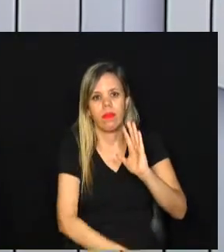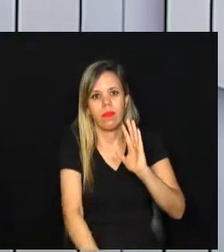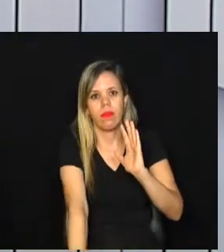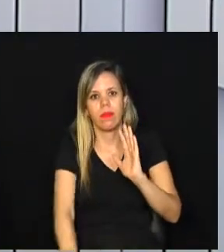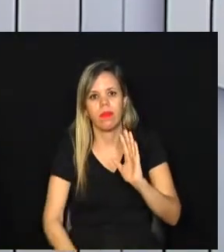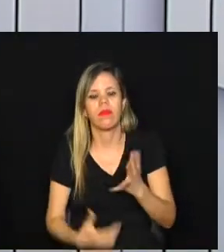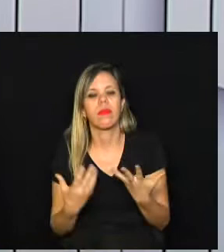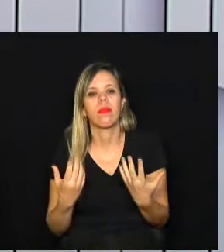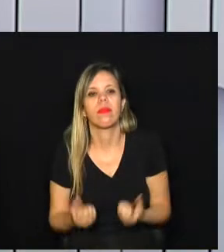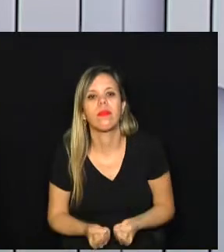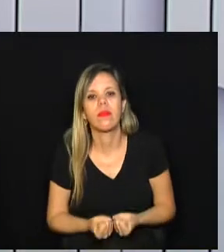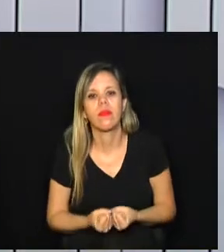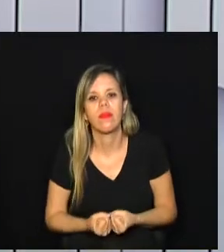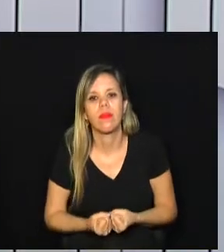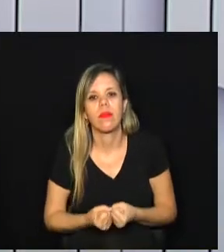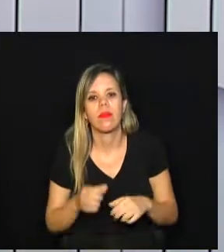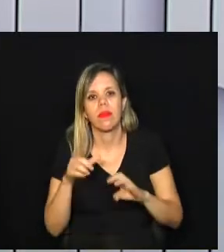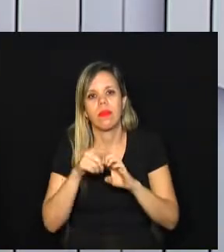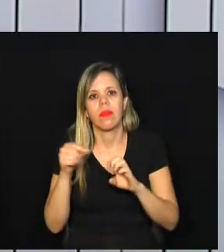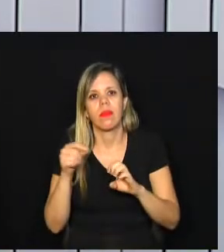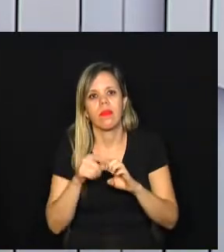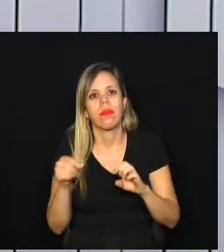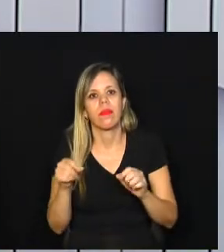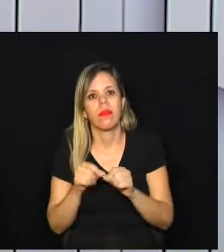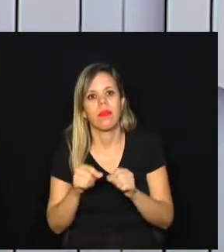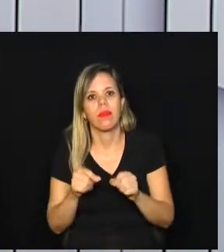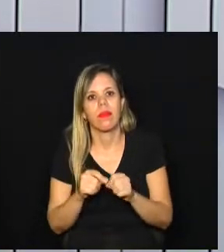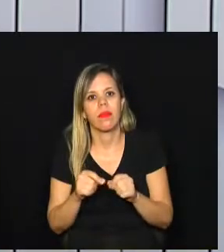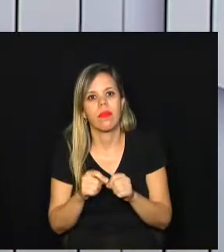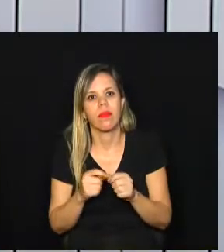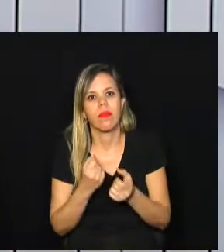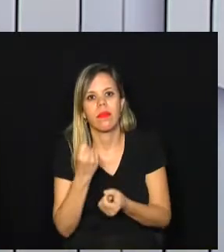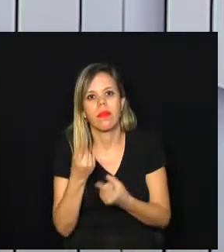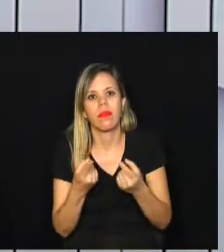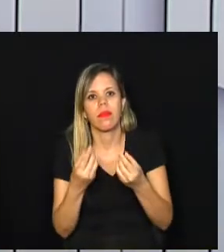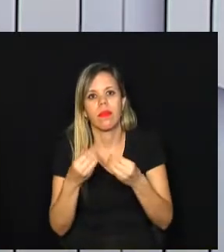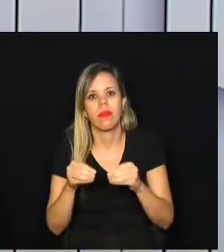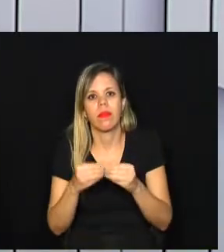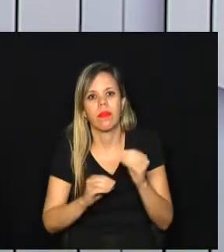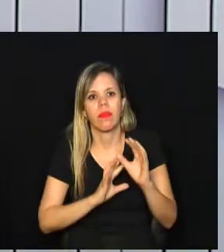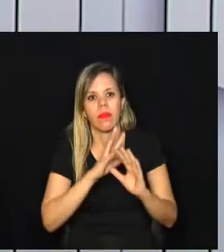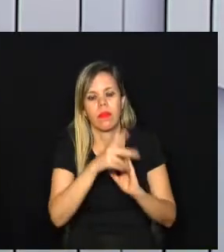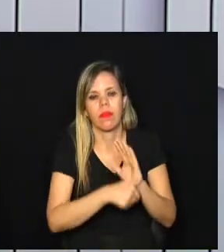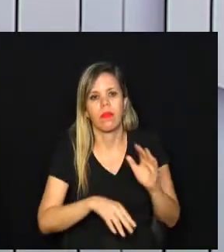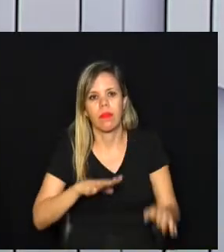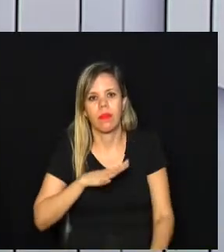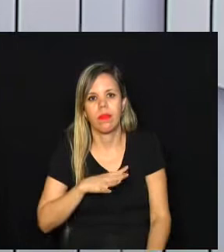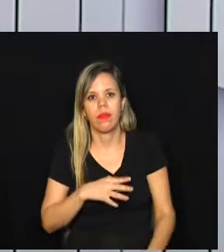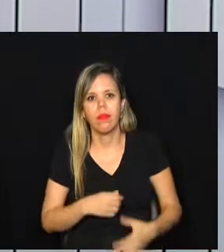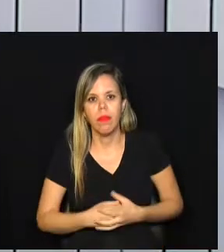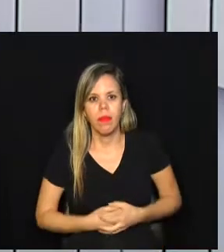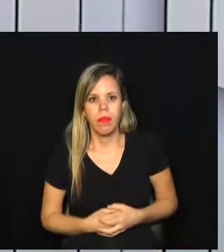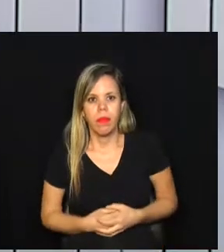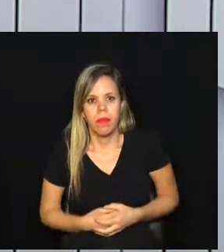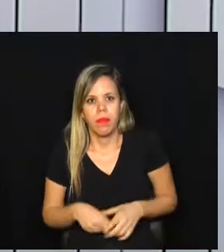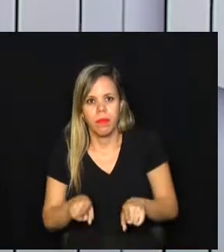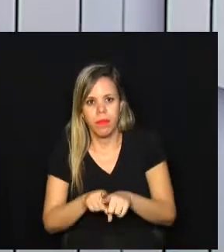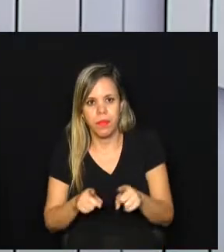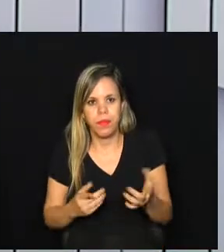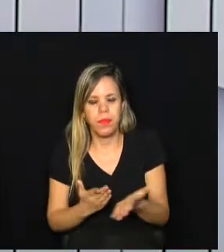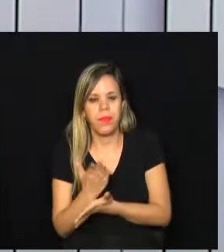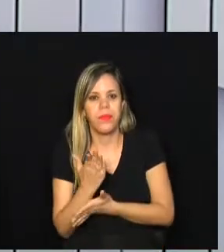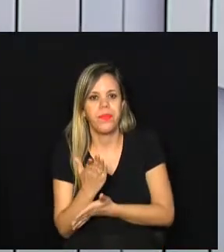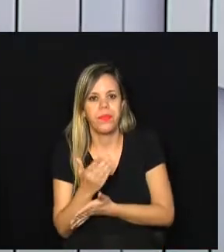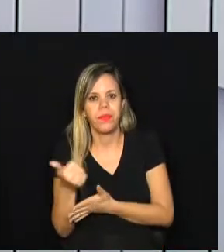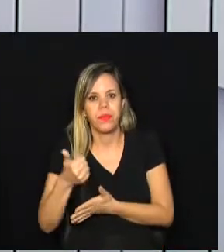serem adotados por empreendimentos que causem algum impacto ambiental na cidade. E também foi aprovado,